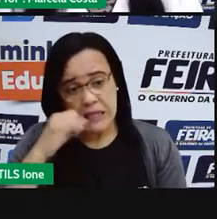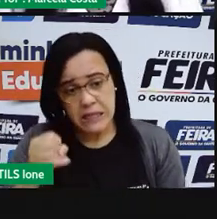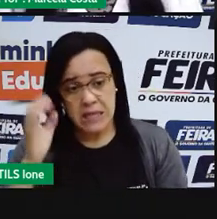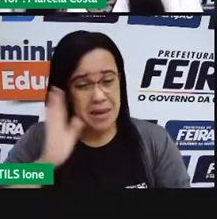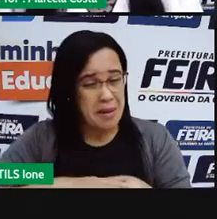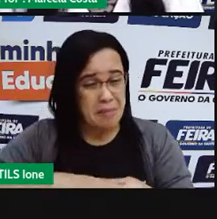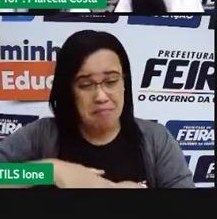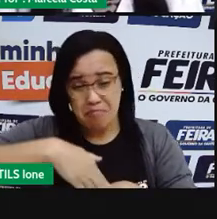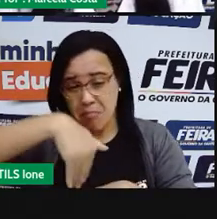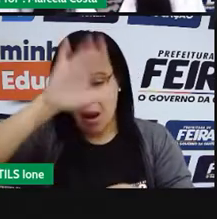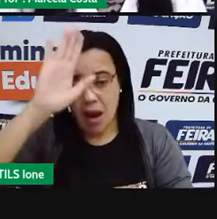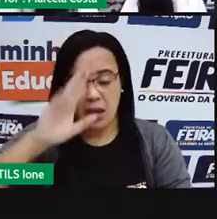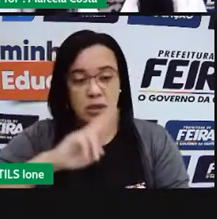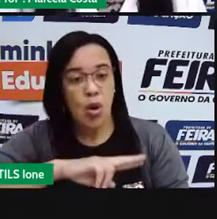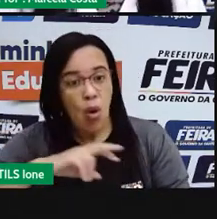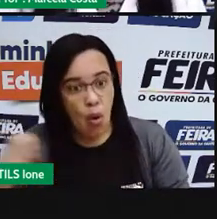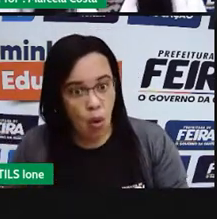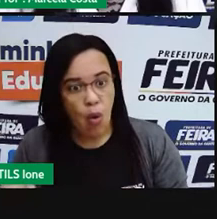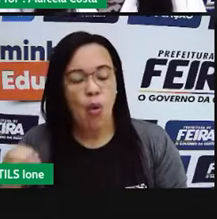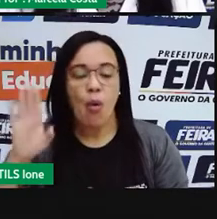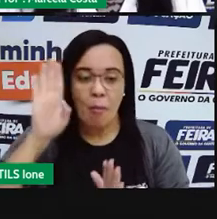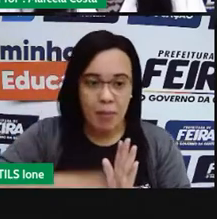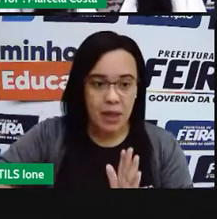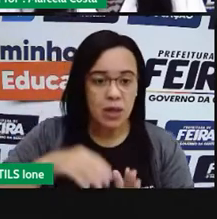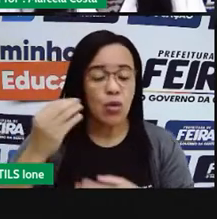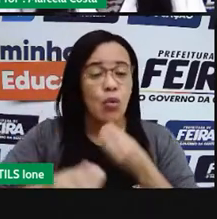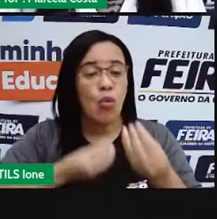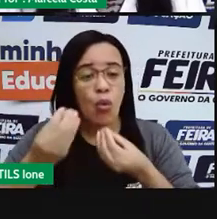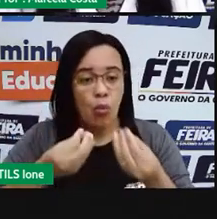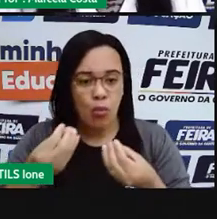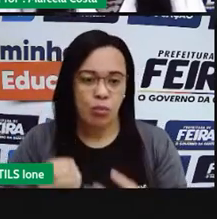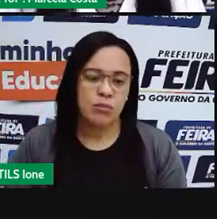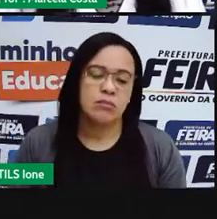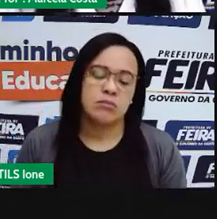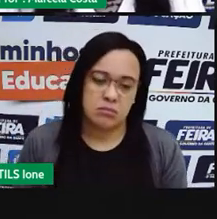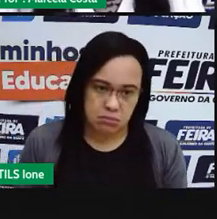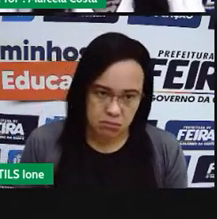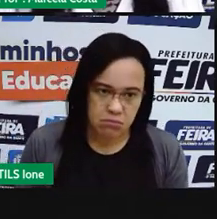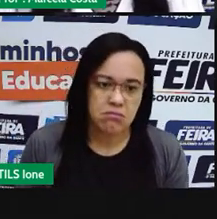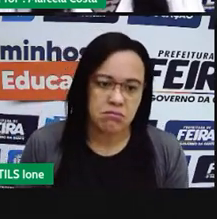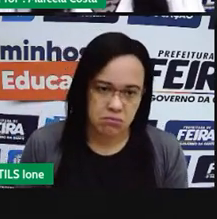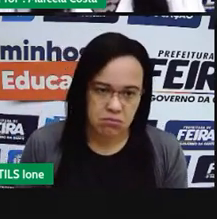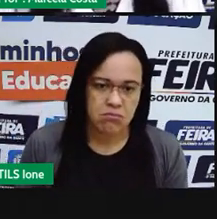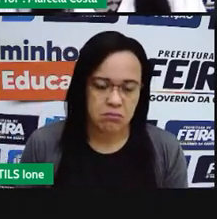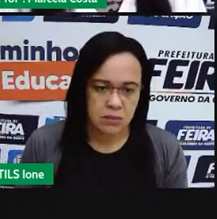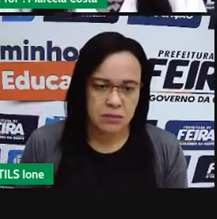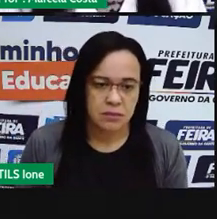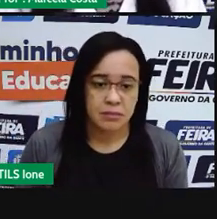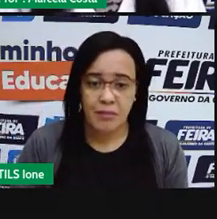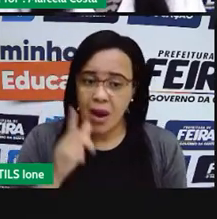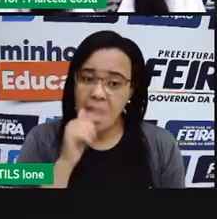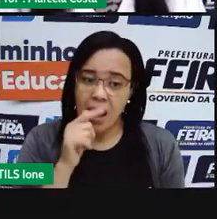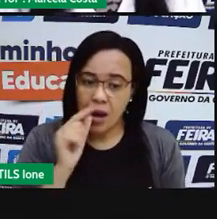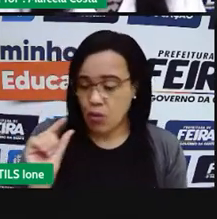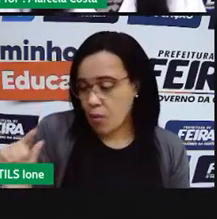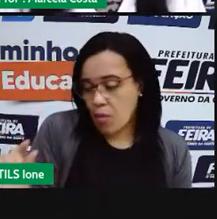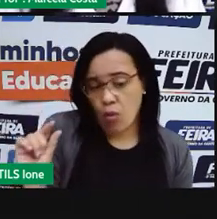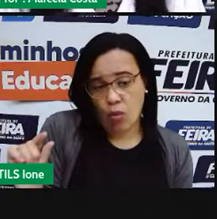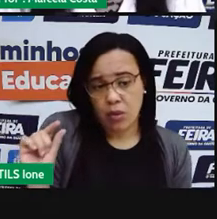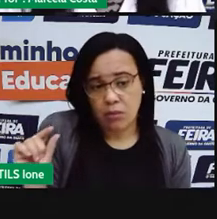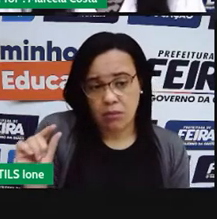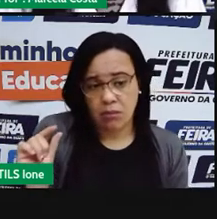excederam. Porque eles vão ter uma quantidade mínima de consumo